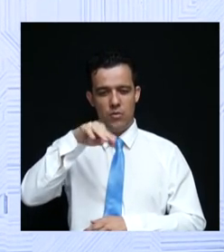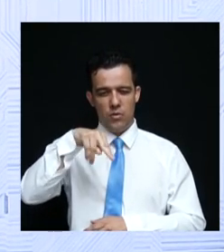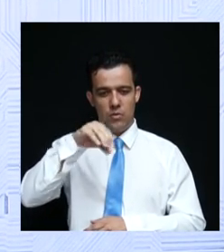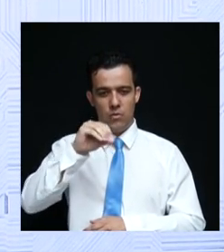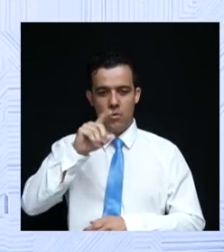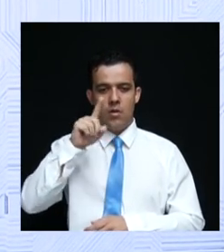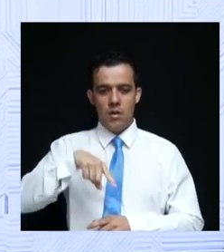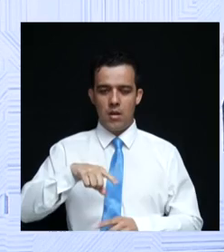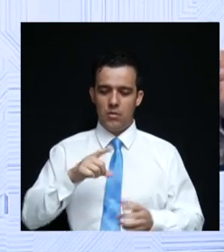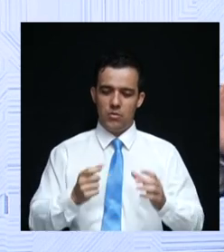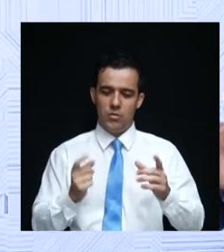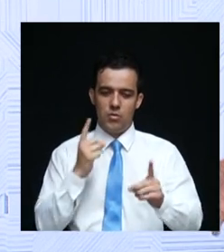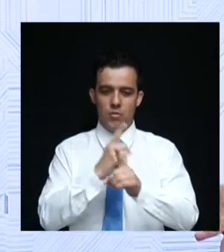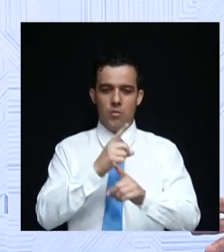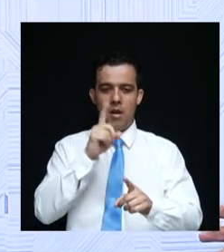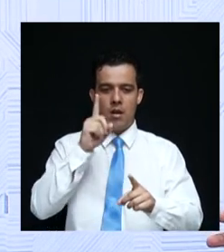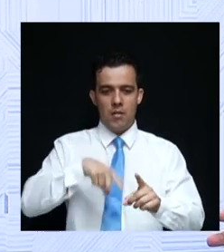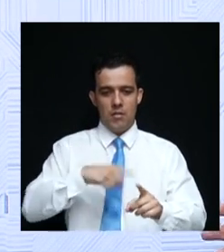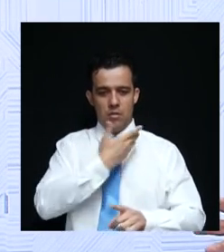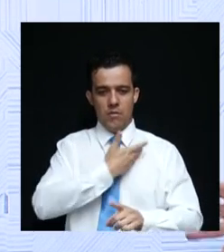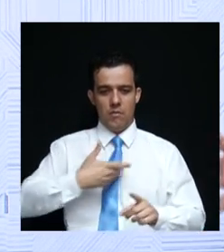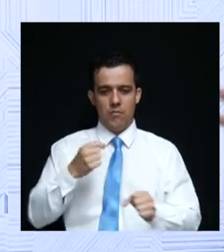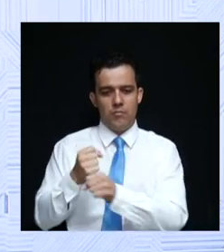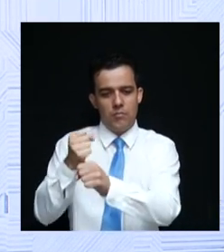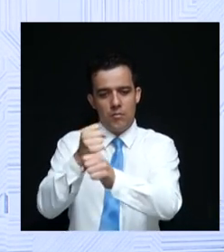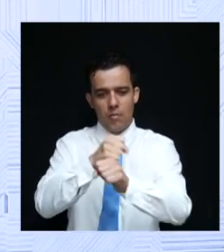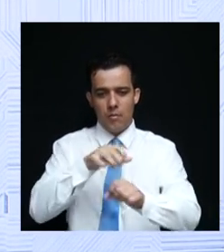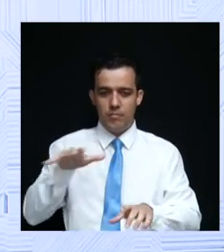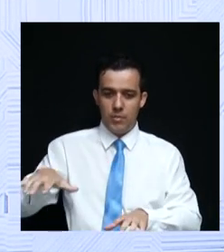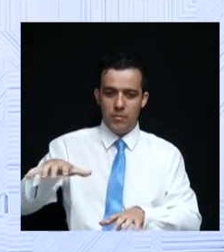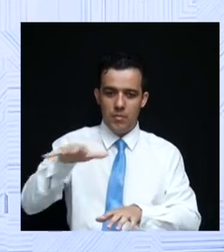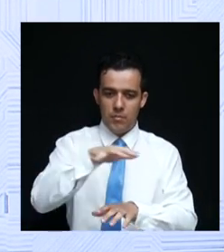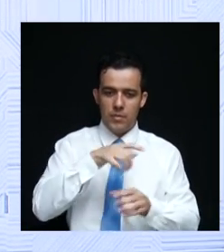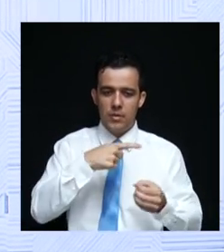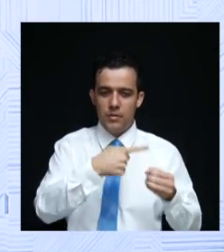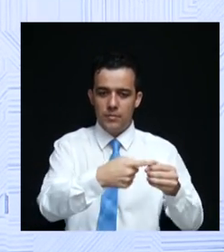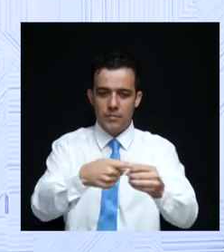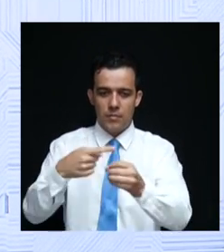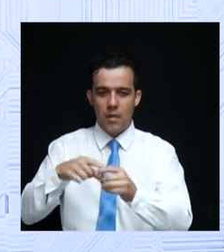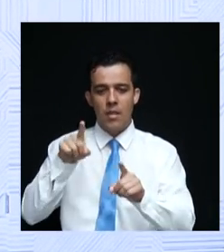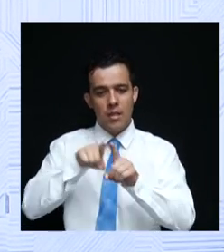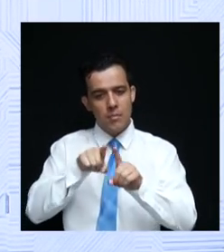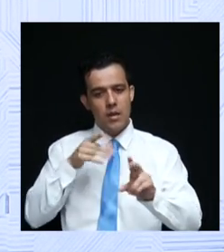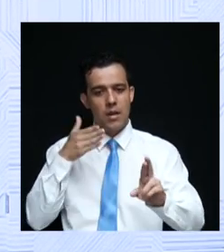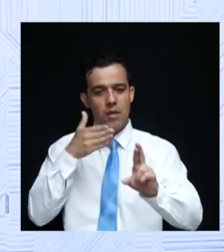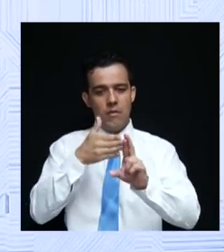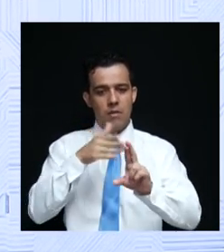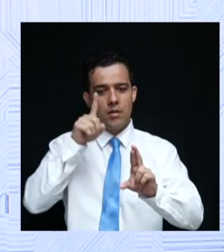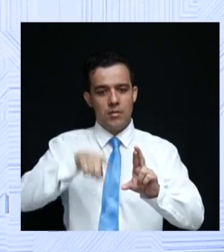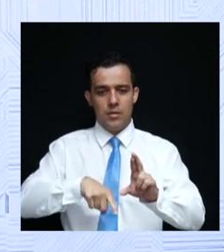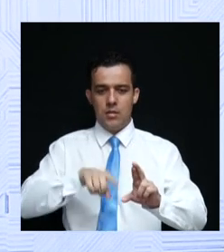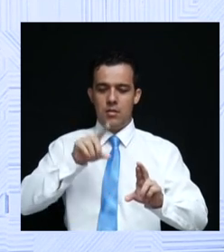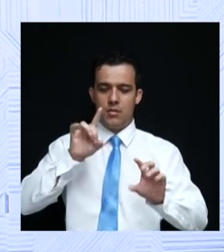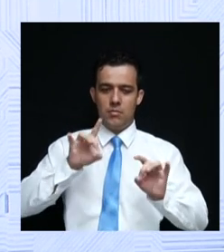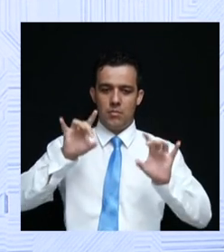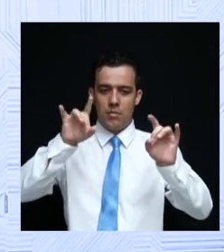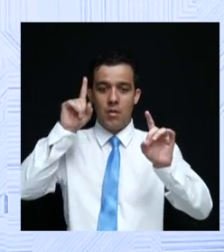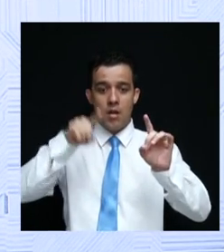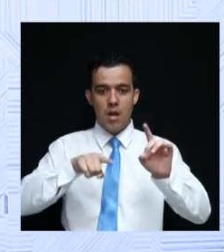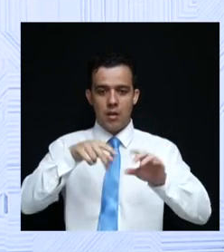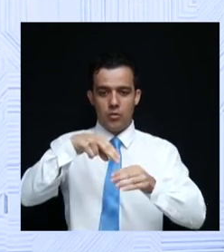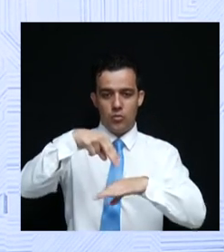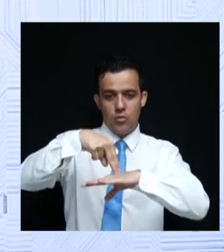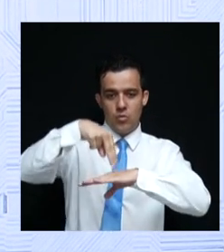que o Estado possa ampliar as ações em todas as regiões. Além de uma referência hoje no que diz respeito especificamente à região norte,